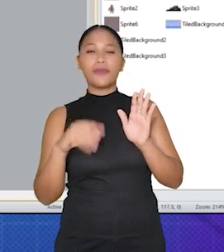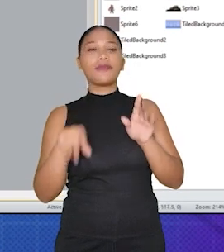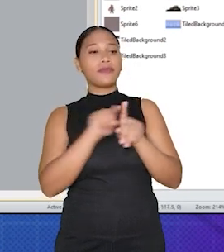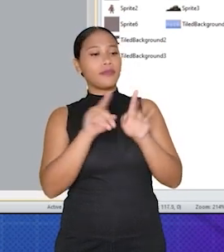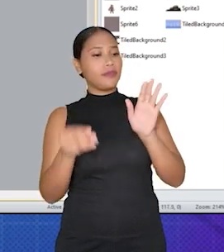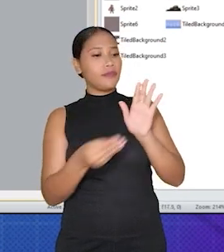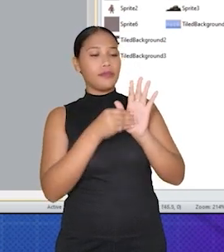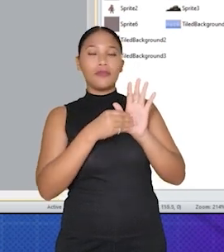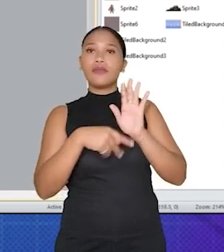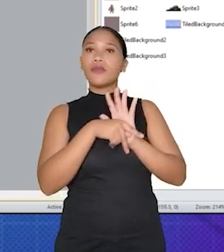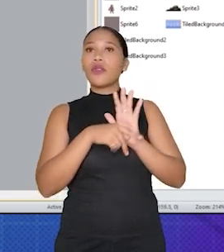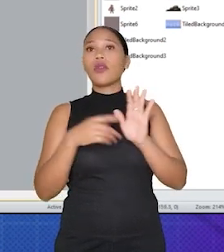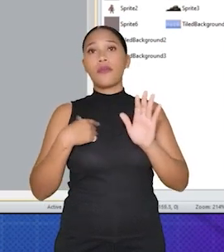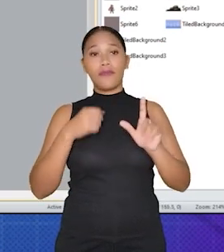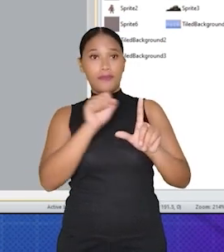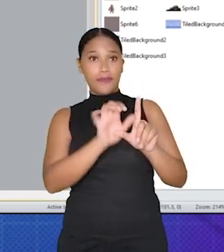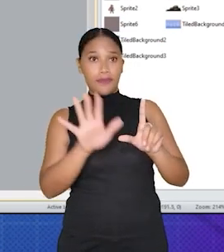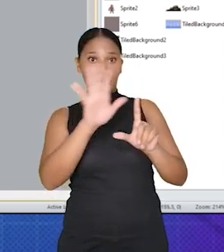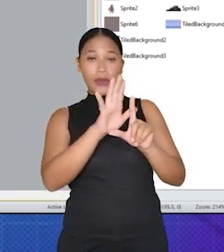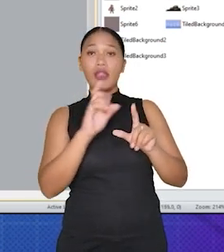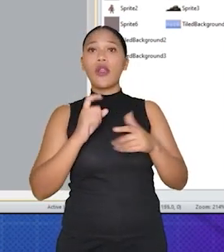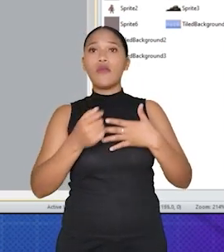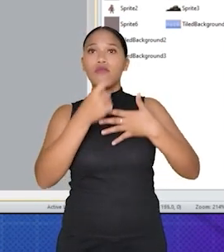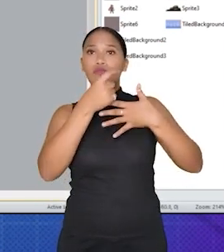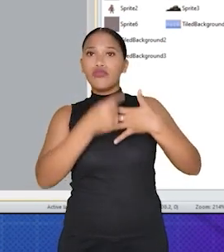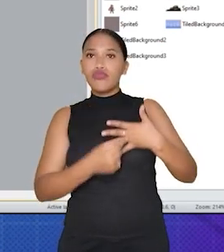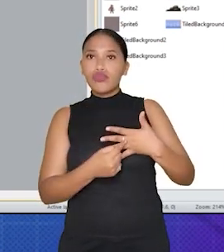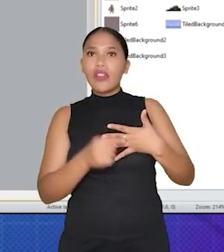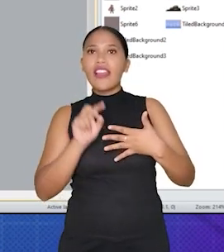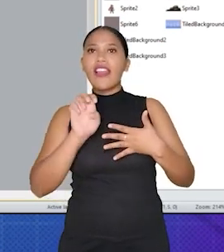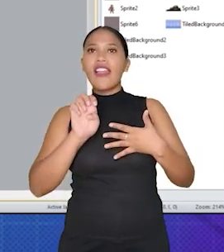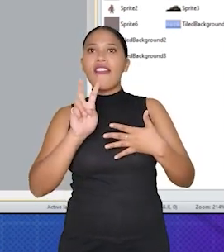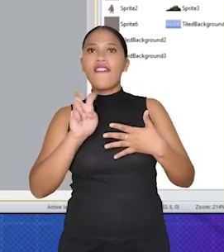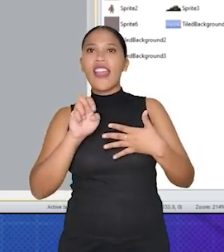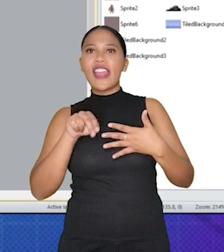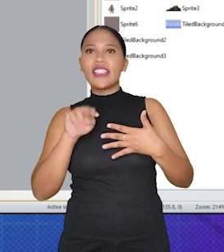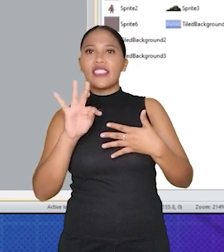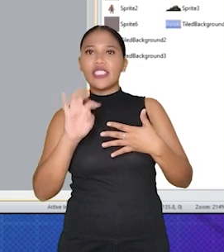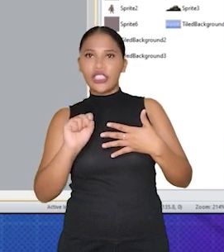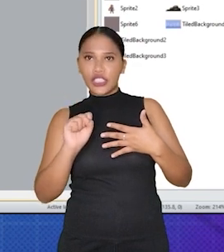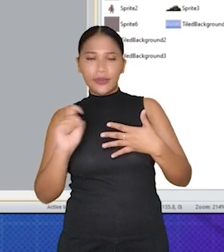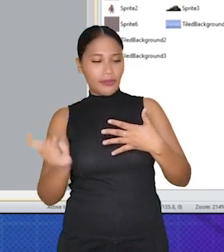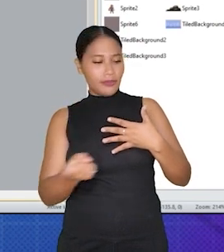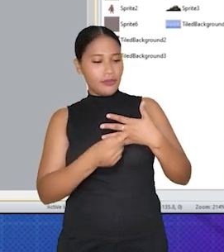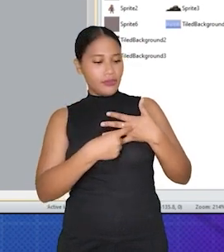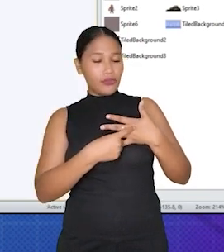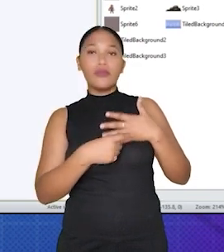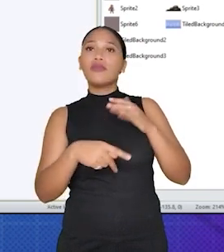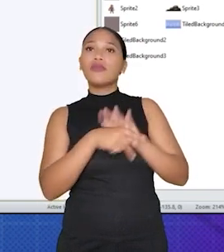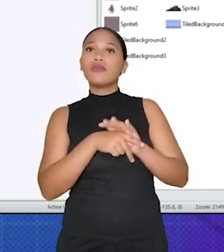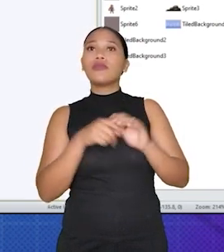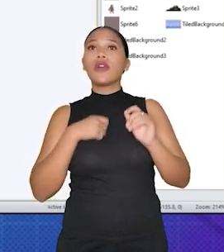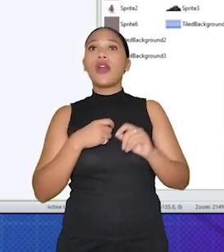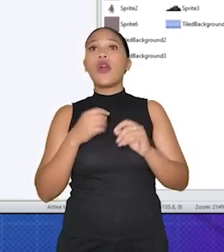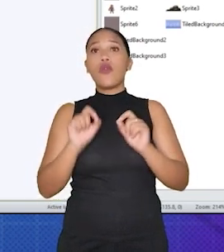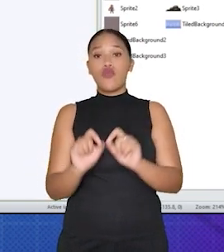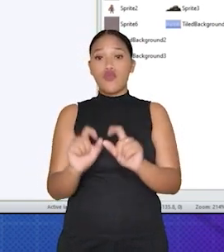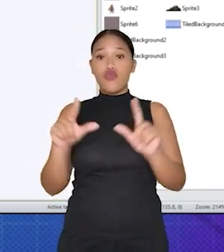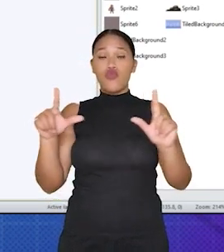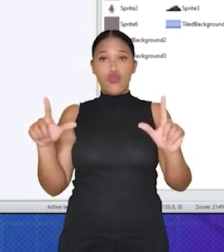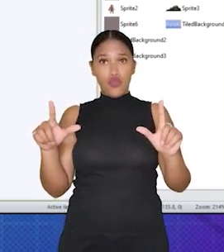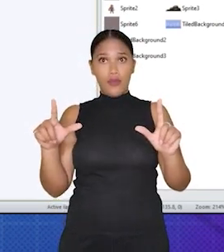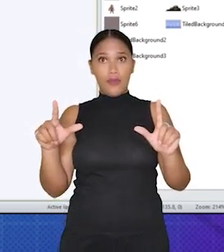esquerda da interface do Construct 2. Clique na aba Events, Eventos, na parte superior da interface para